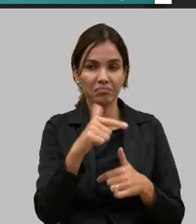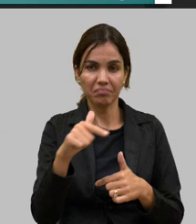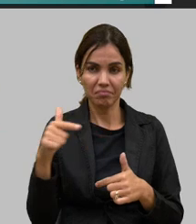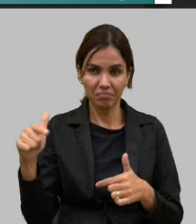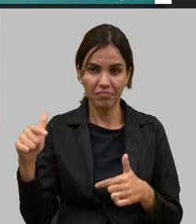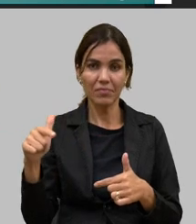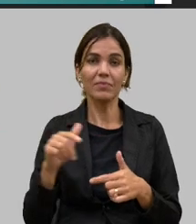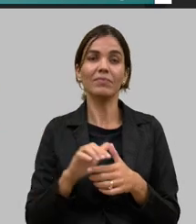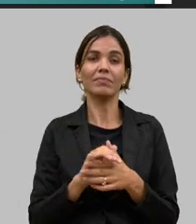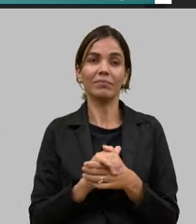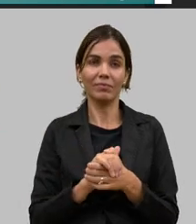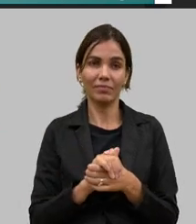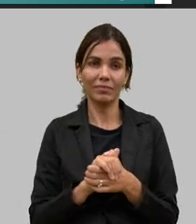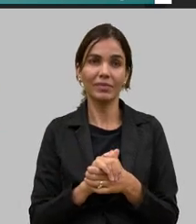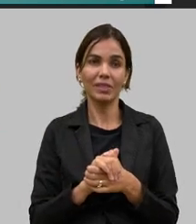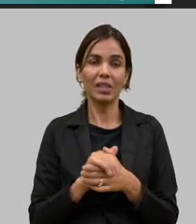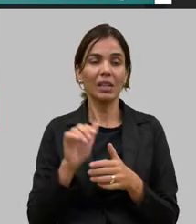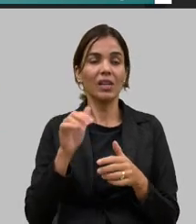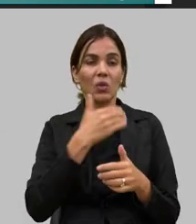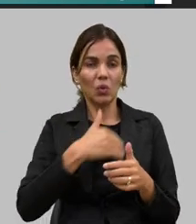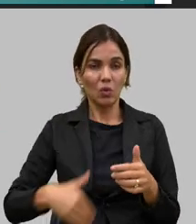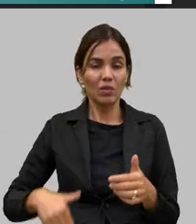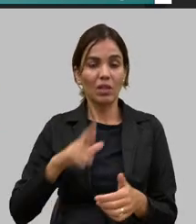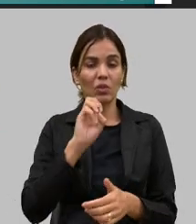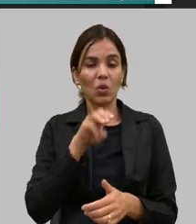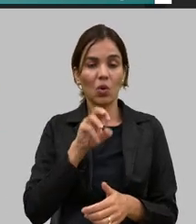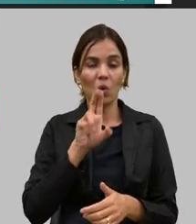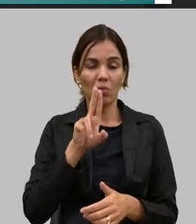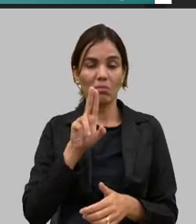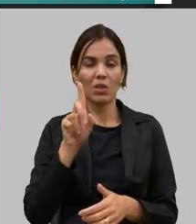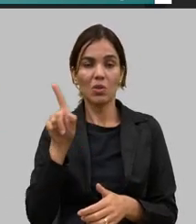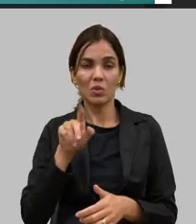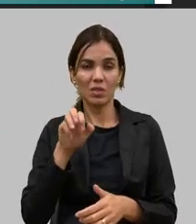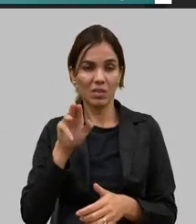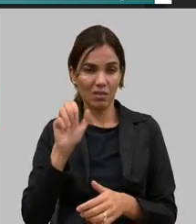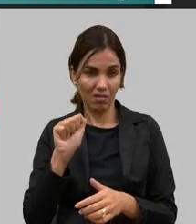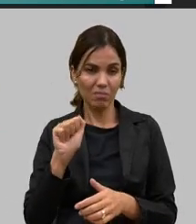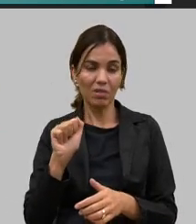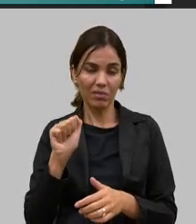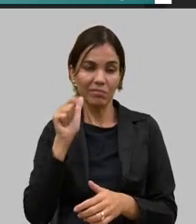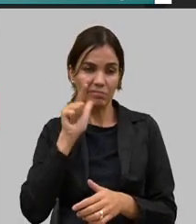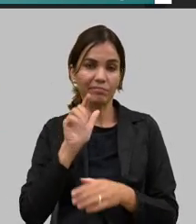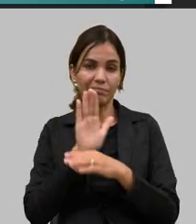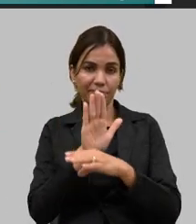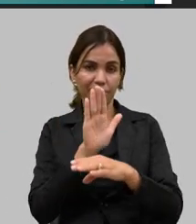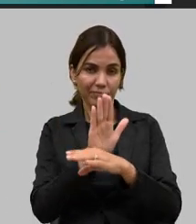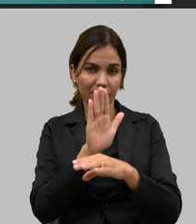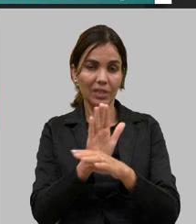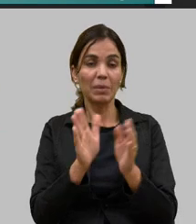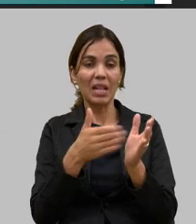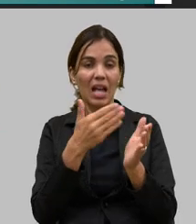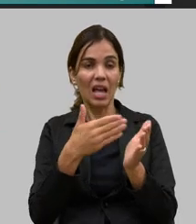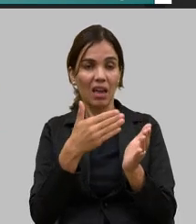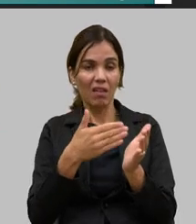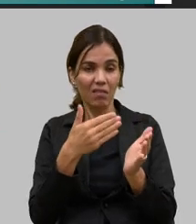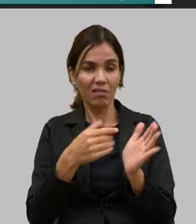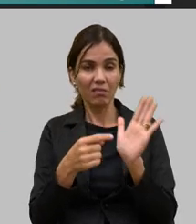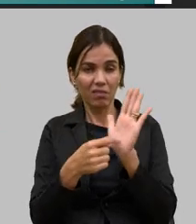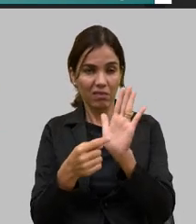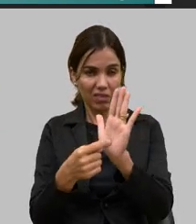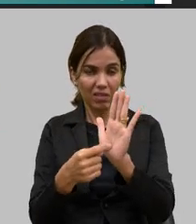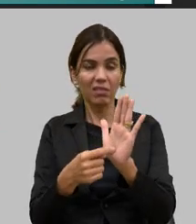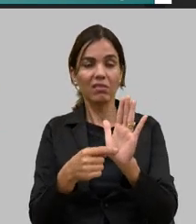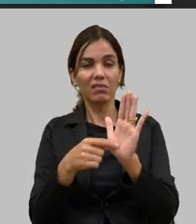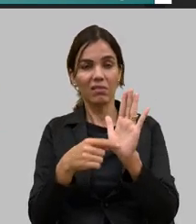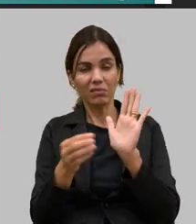viabilizou isso juridicamente isso está publicado na revista Science então nós temos o Felipe que é um pesquisador da UFMG